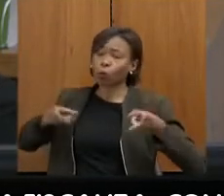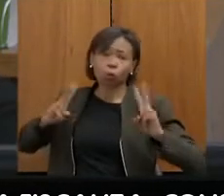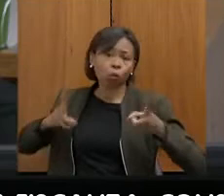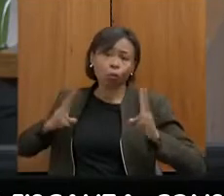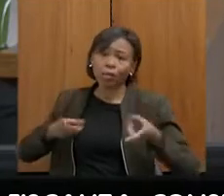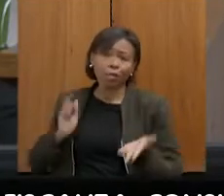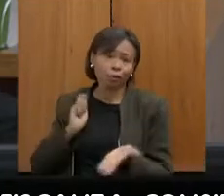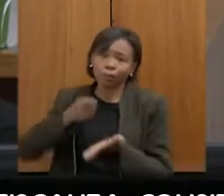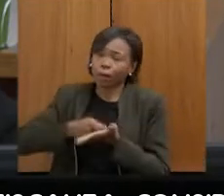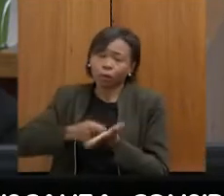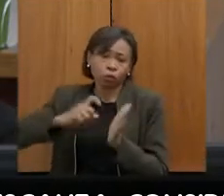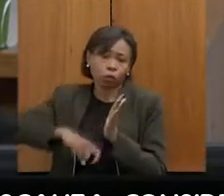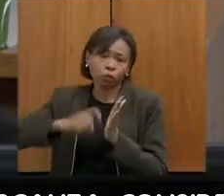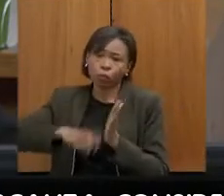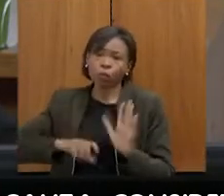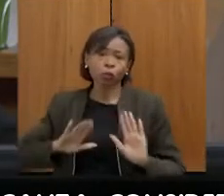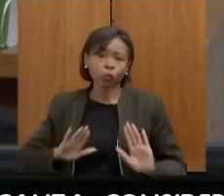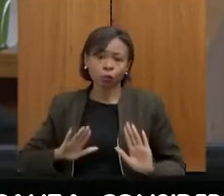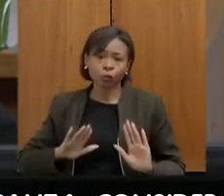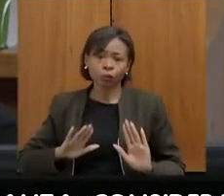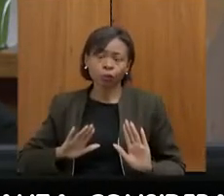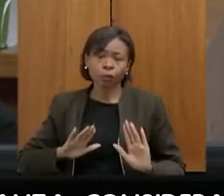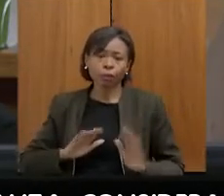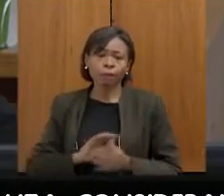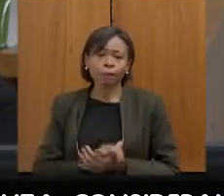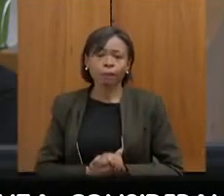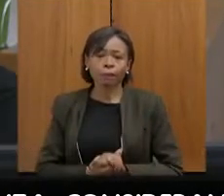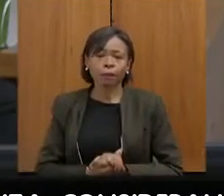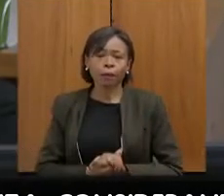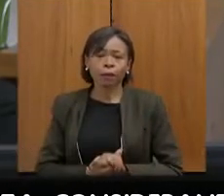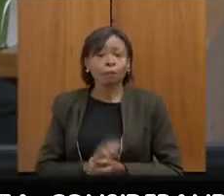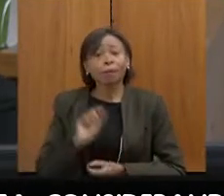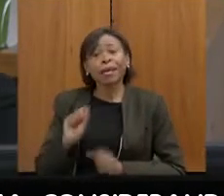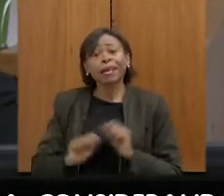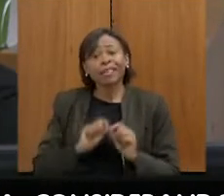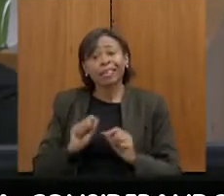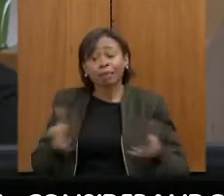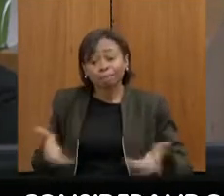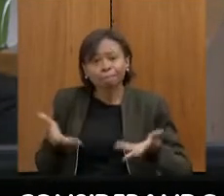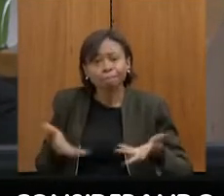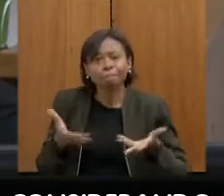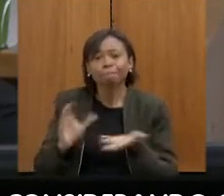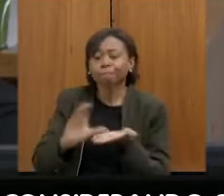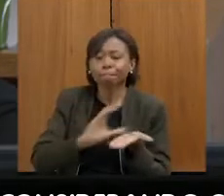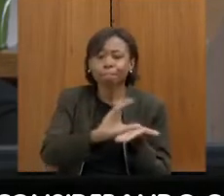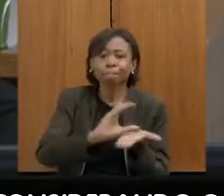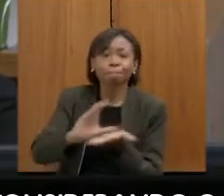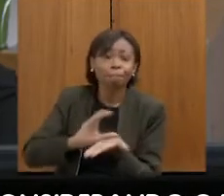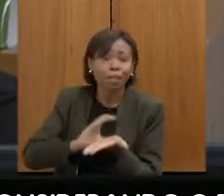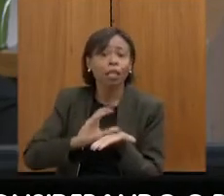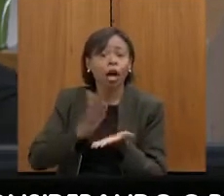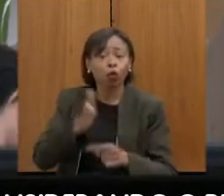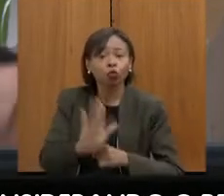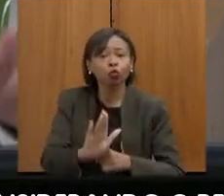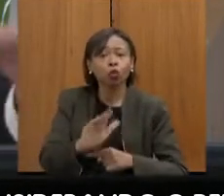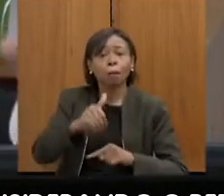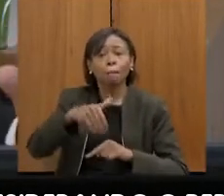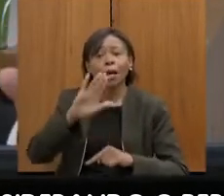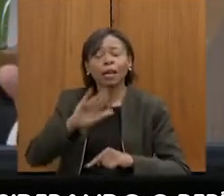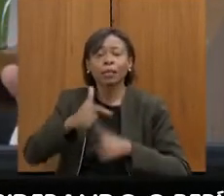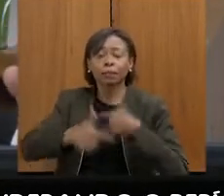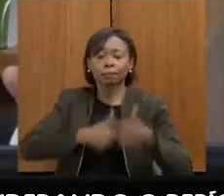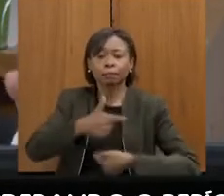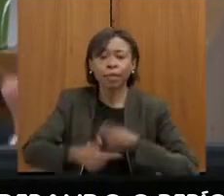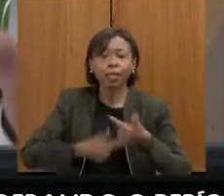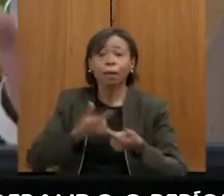incentivos estão sendo trabalhados na atração de investimento. Então, isso gera emprego, isso gera mais receita, tanto que a